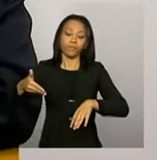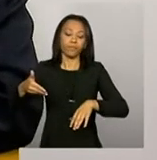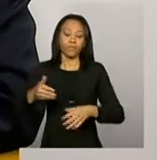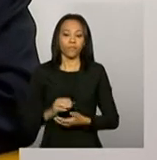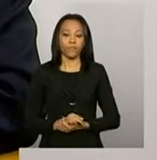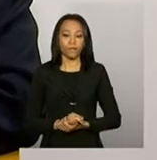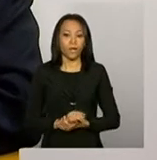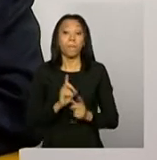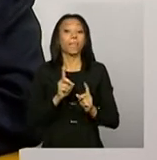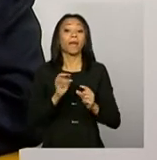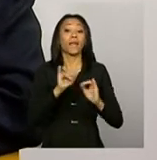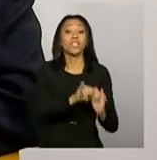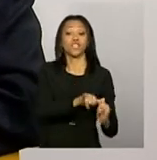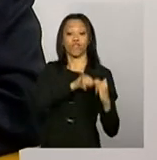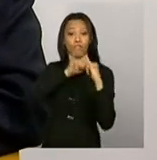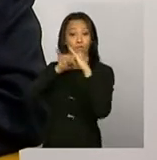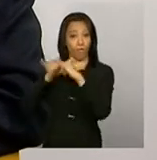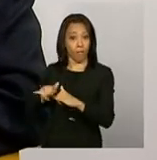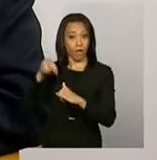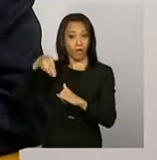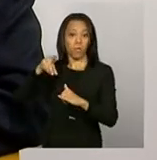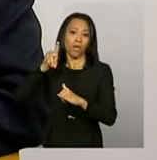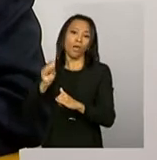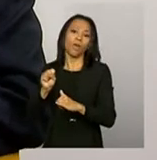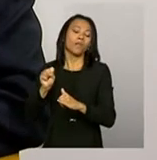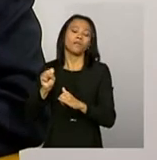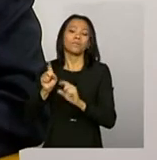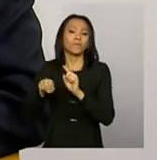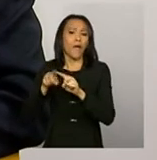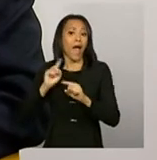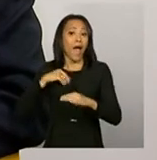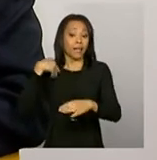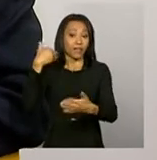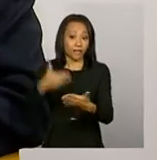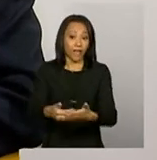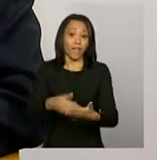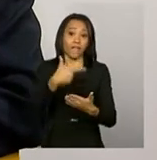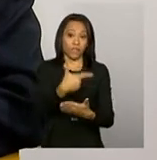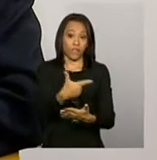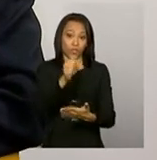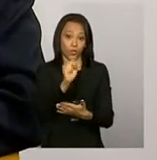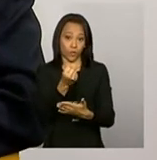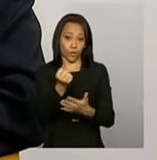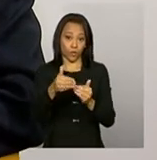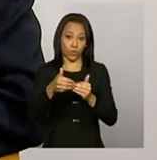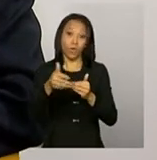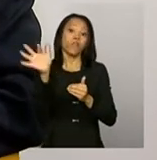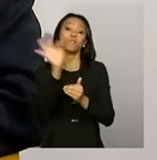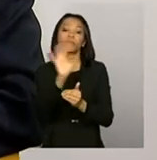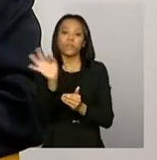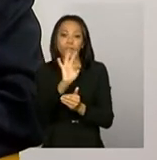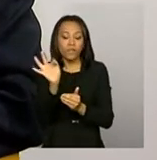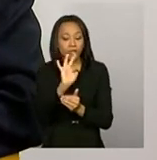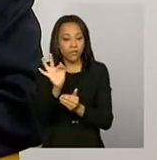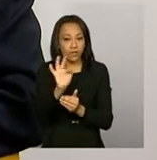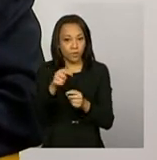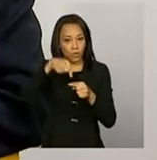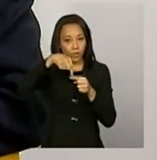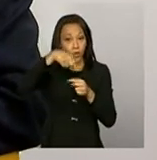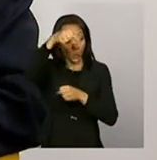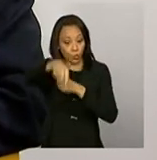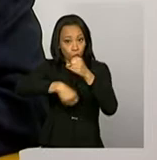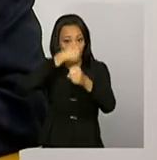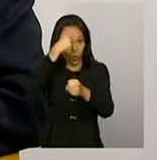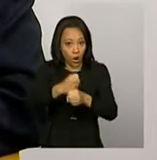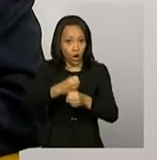informar o Ministério são até 28 de fevereiro do mês do ano,